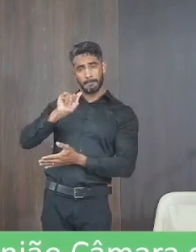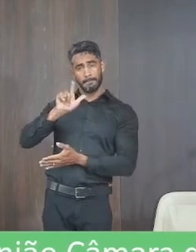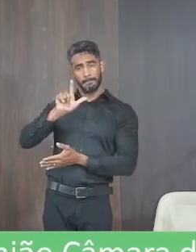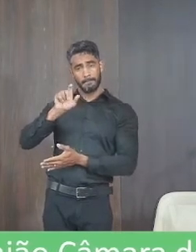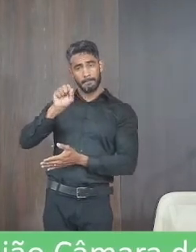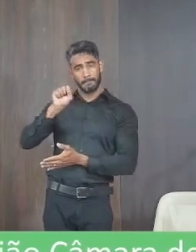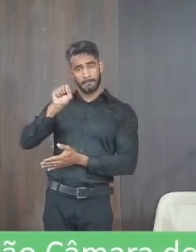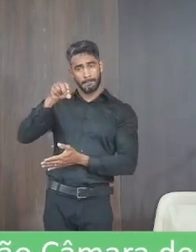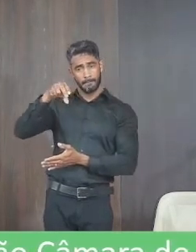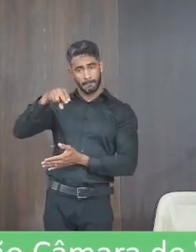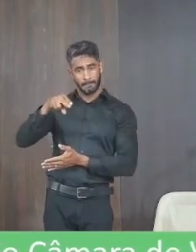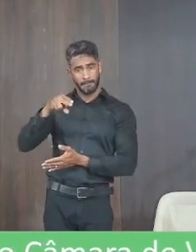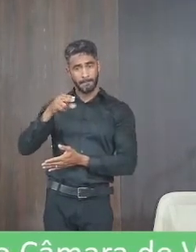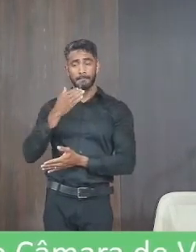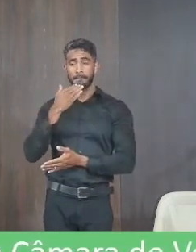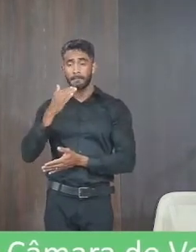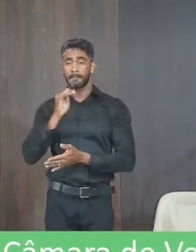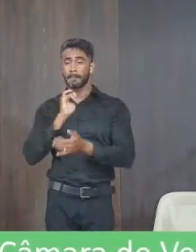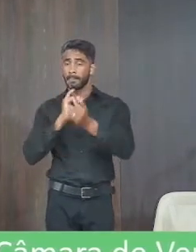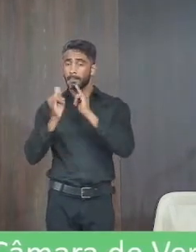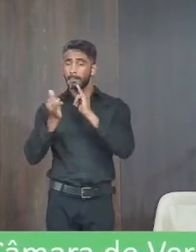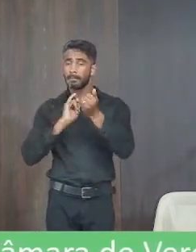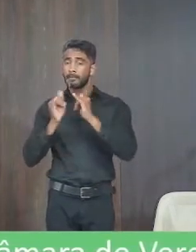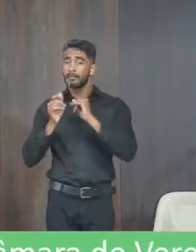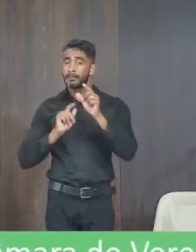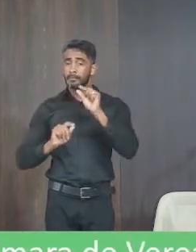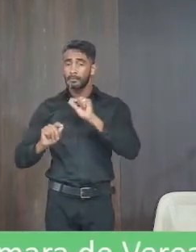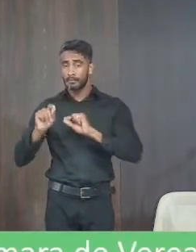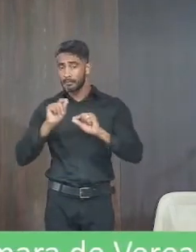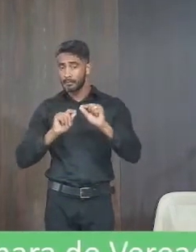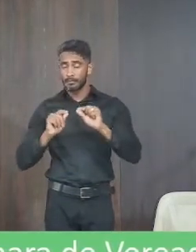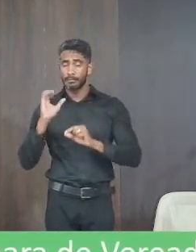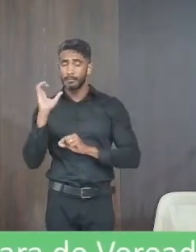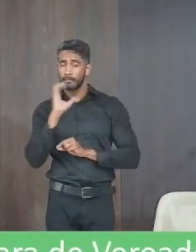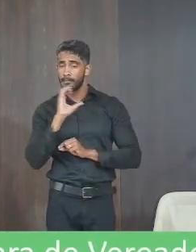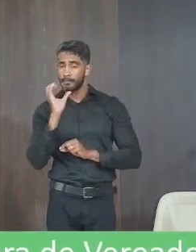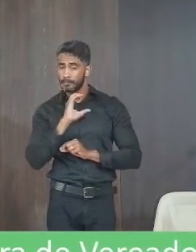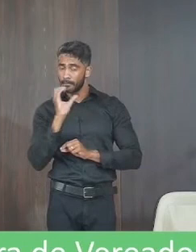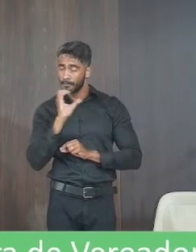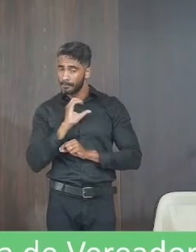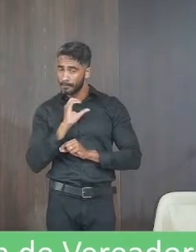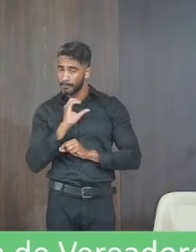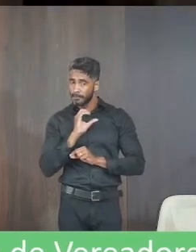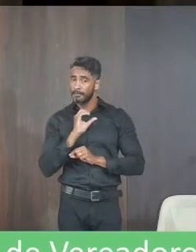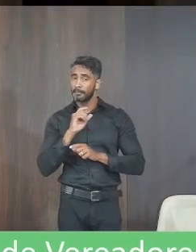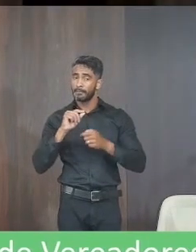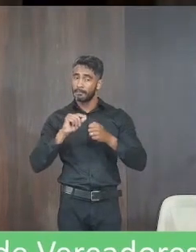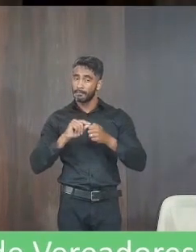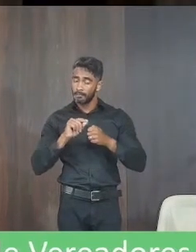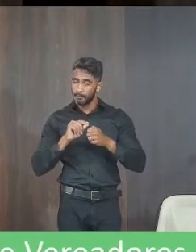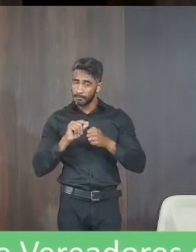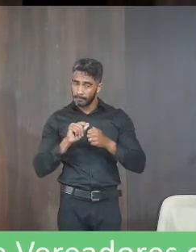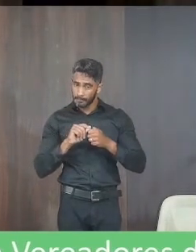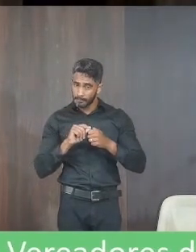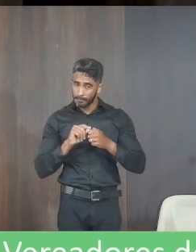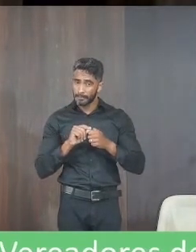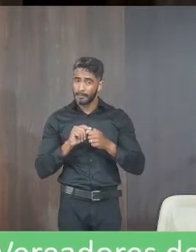solicitando informação sobre a possibilidade de urgentes providências visando